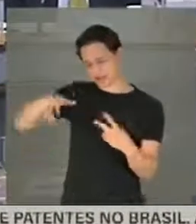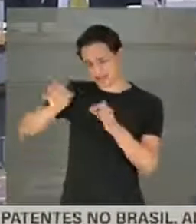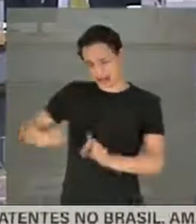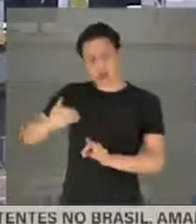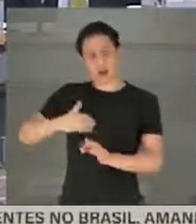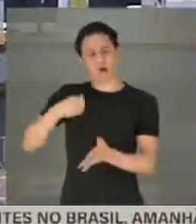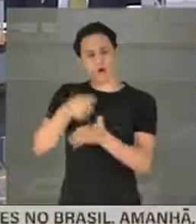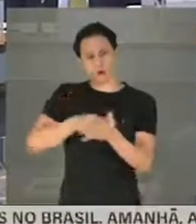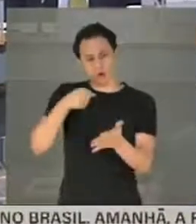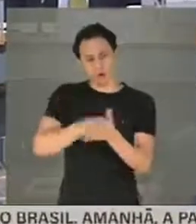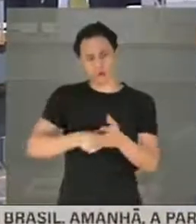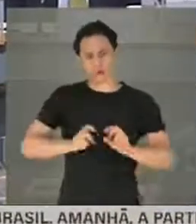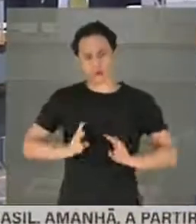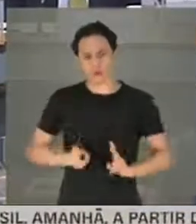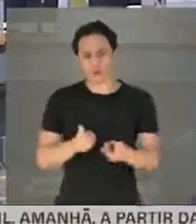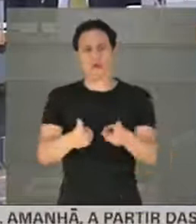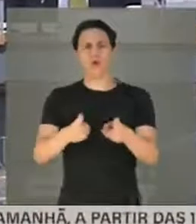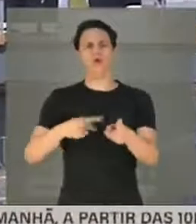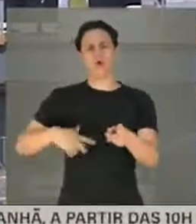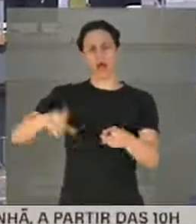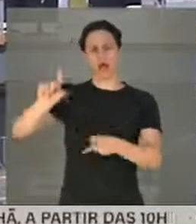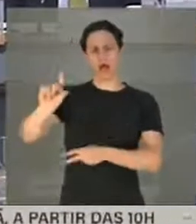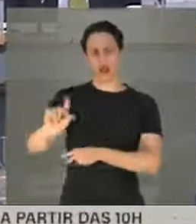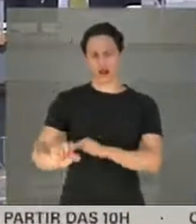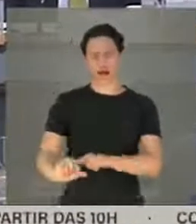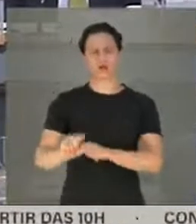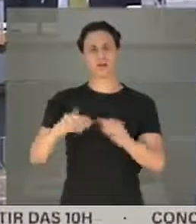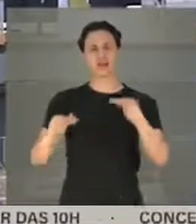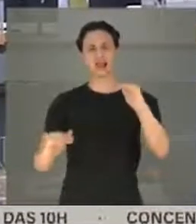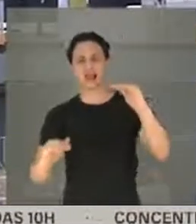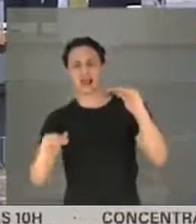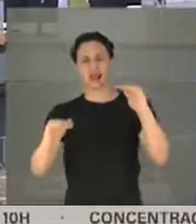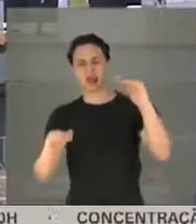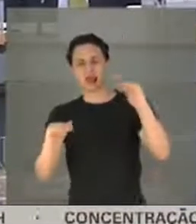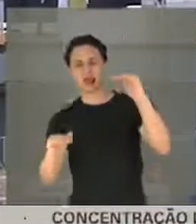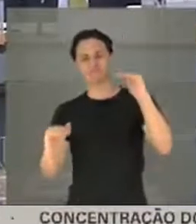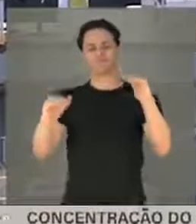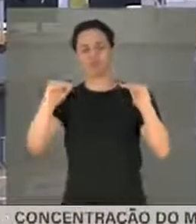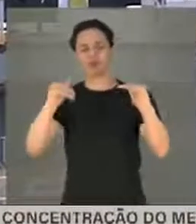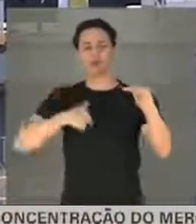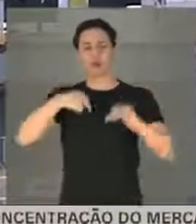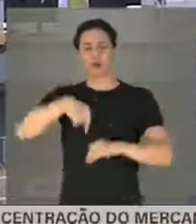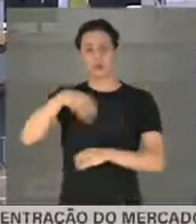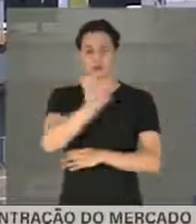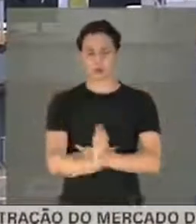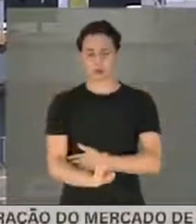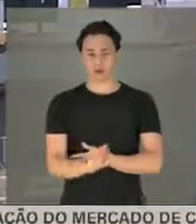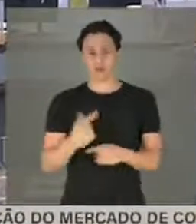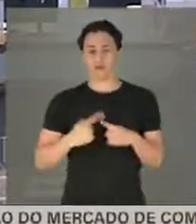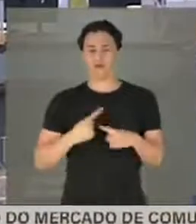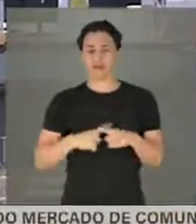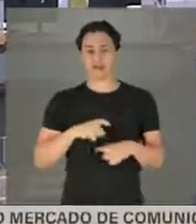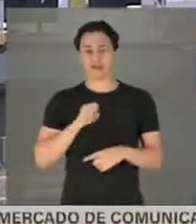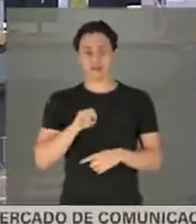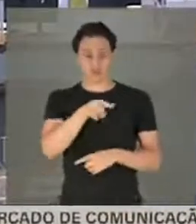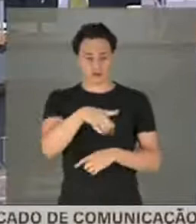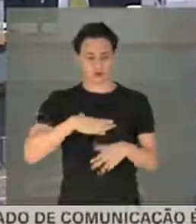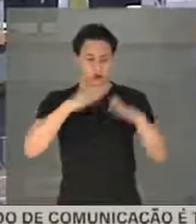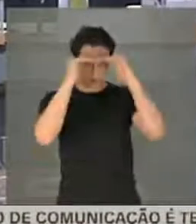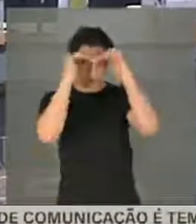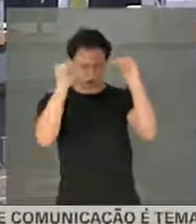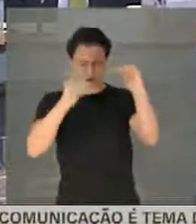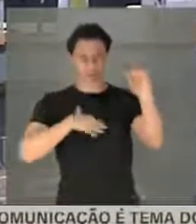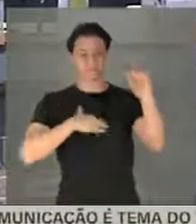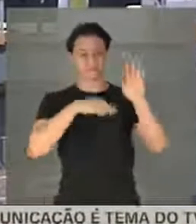vou continuar lutando para reduzir essa desigualdade que há no Brasil. Porque se o senhor obedecesse ao